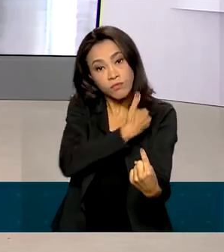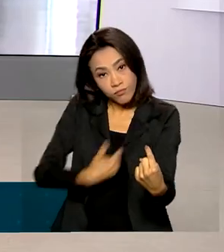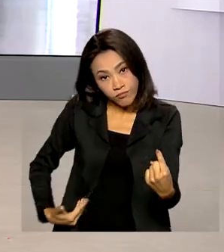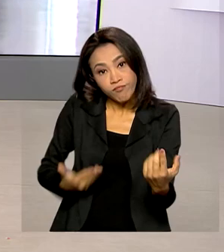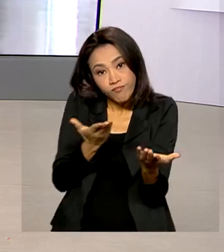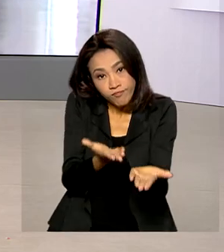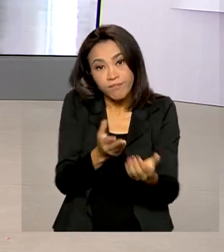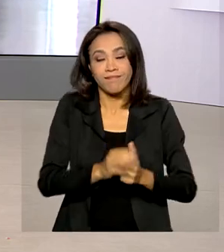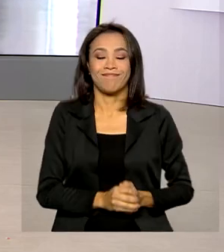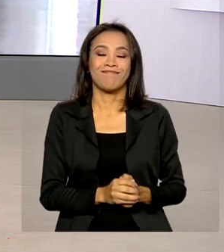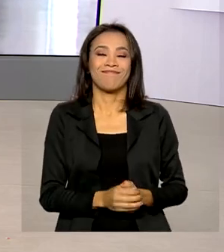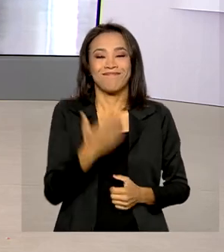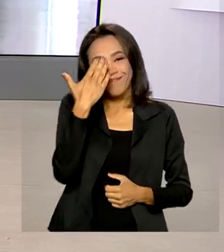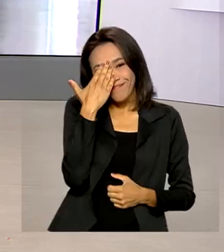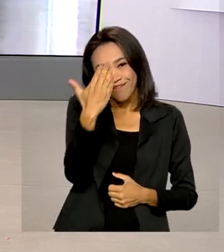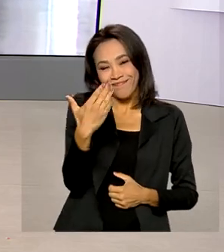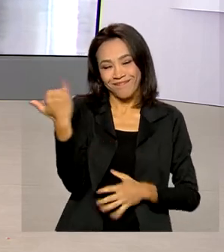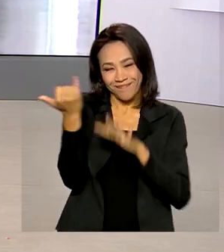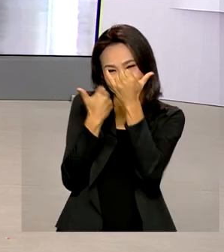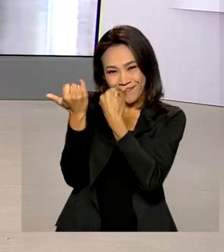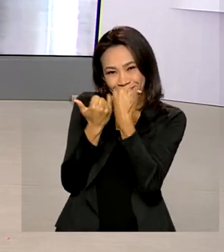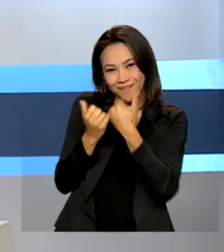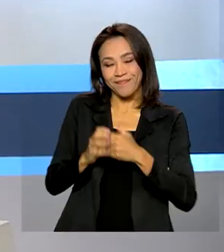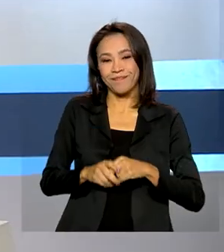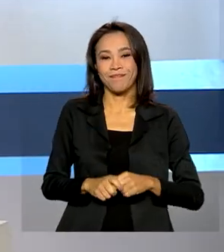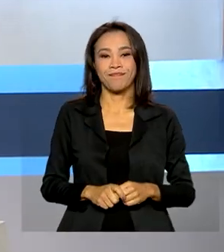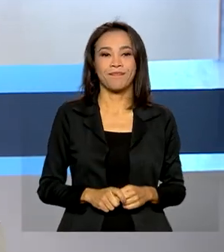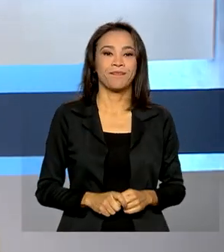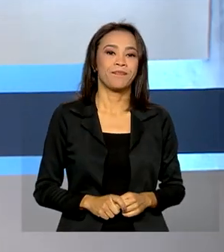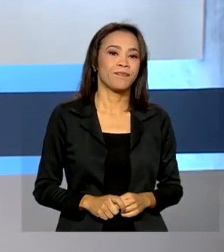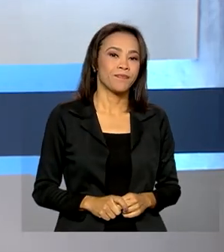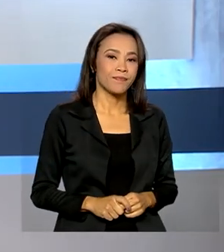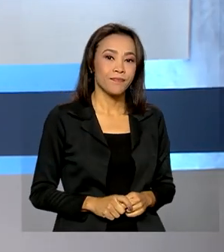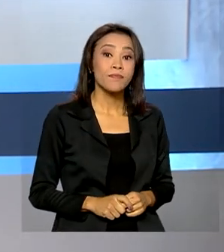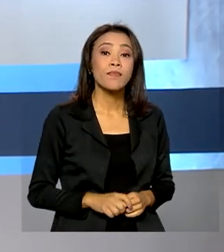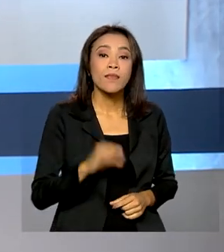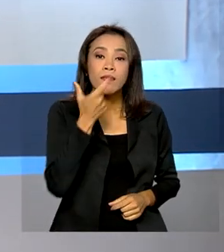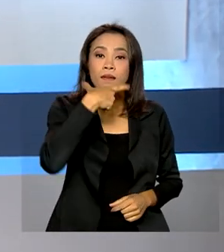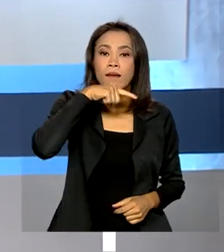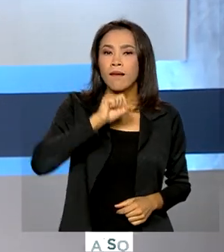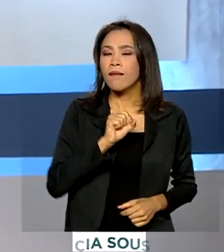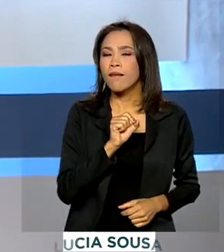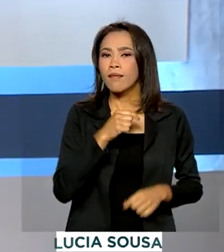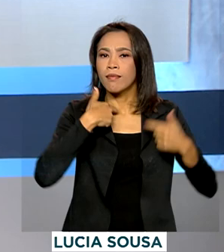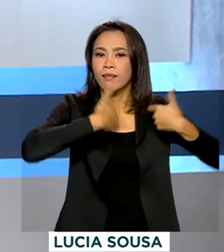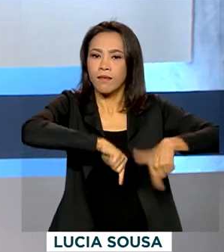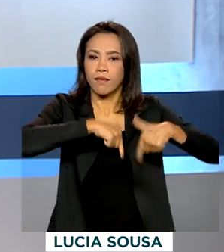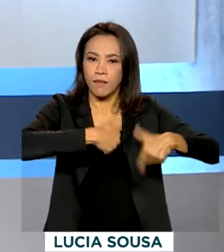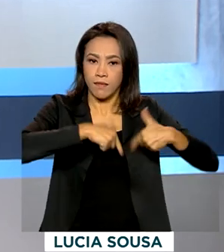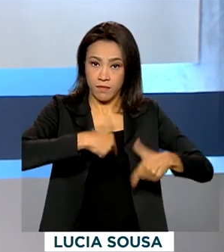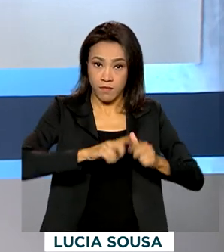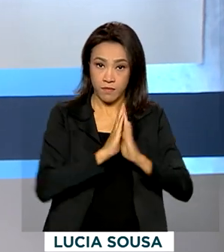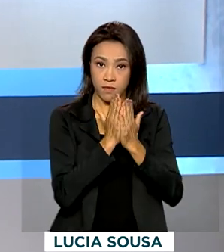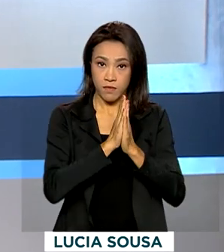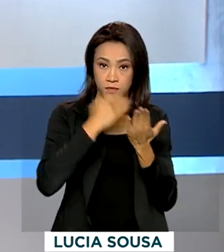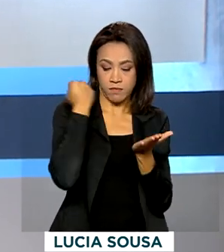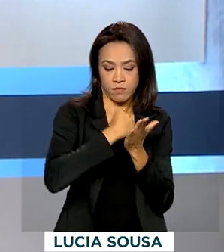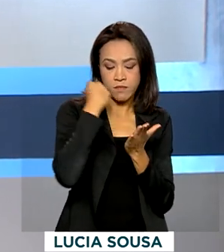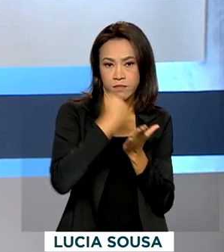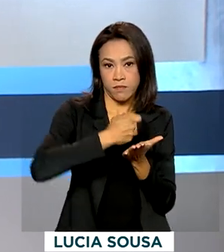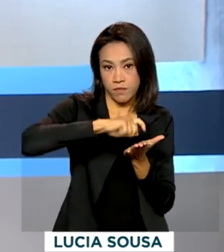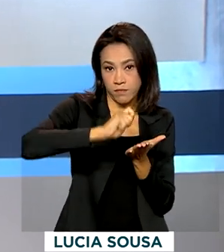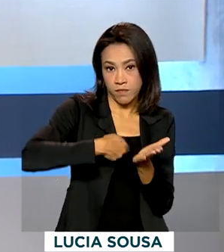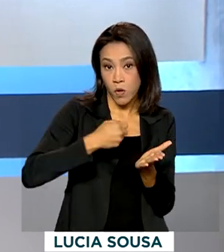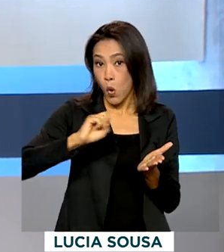Obrigada pelas informações, Glauco. E olha, quem trabalhou com carteira assinada ou como funcionário